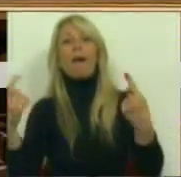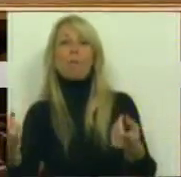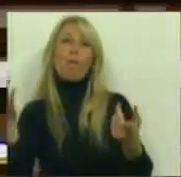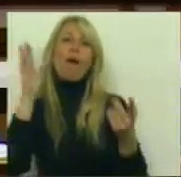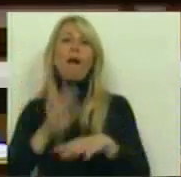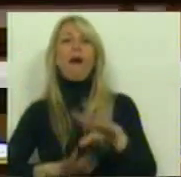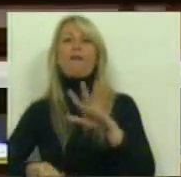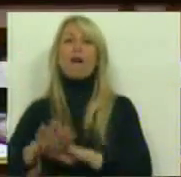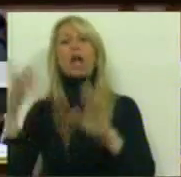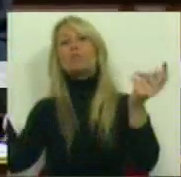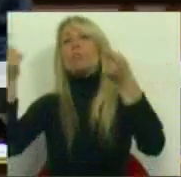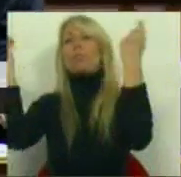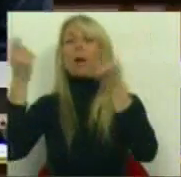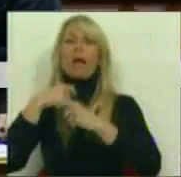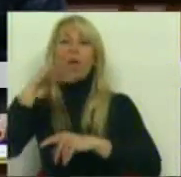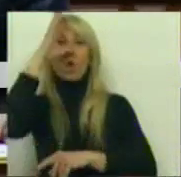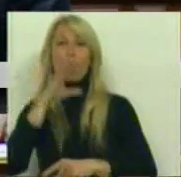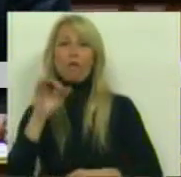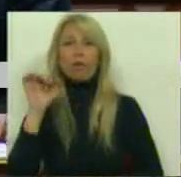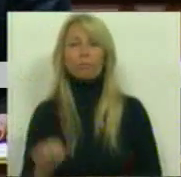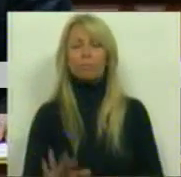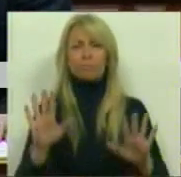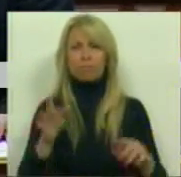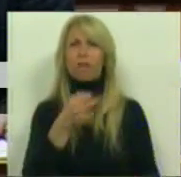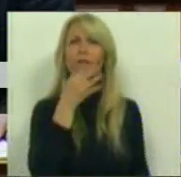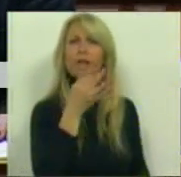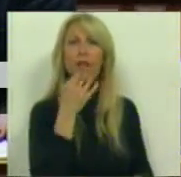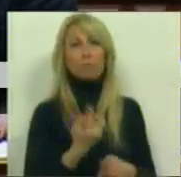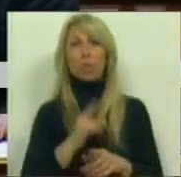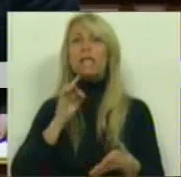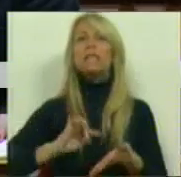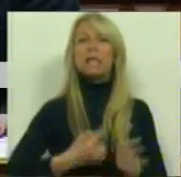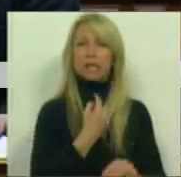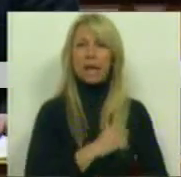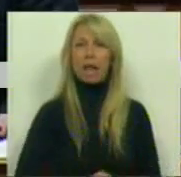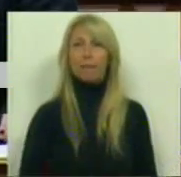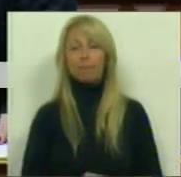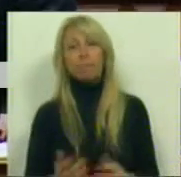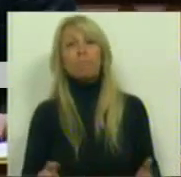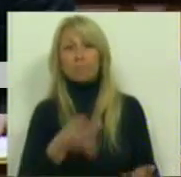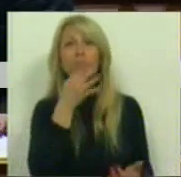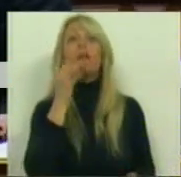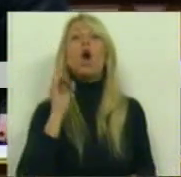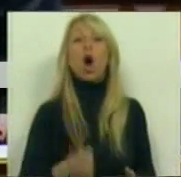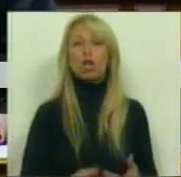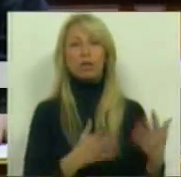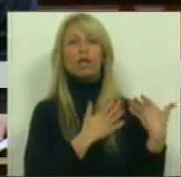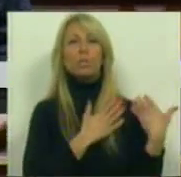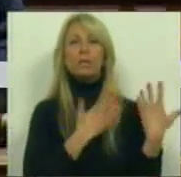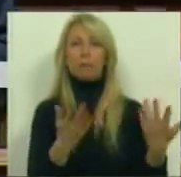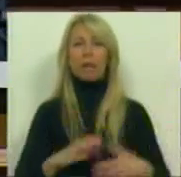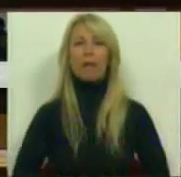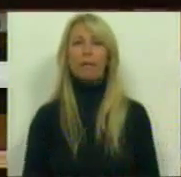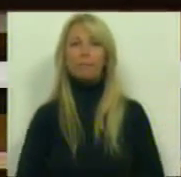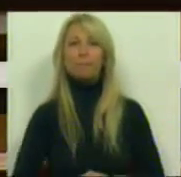arco com a propaganda do Governo. Mas falemos, Sr. Ministro, do essencial e falemos sobre responsabilidade.